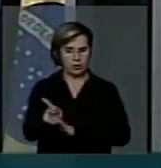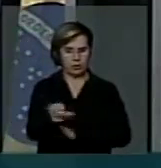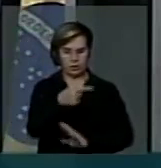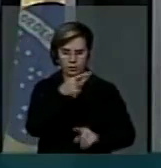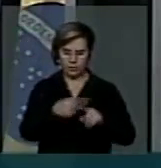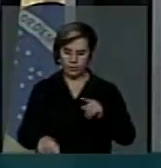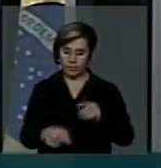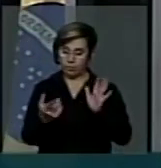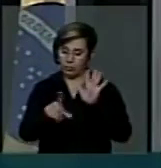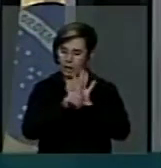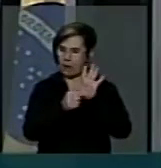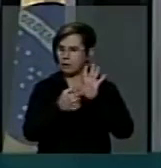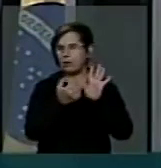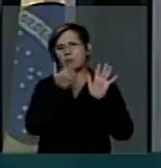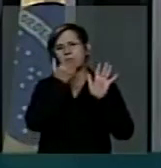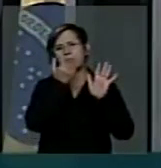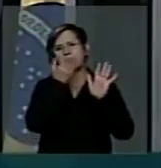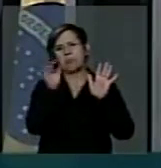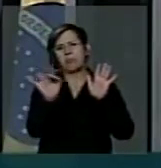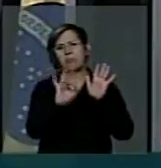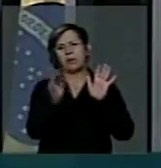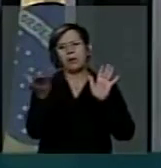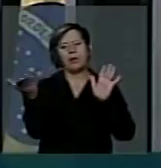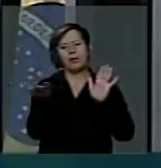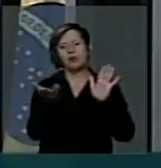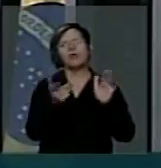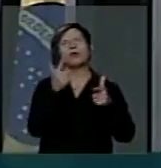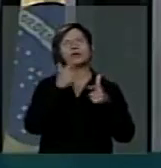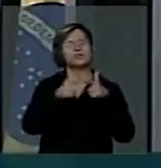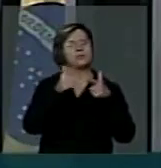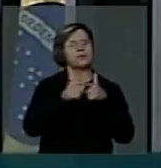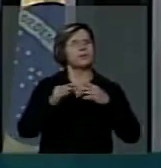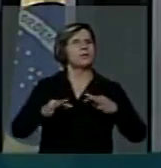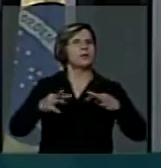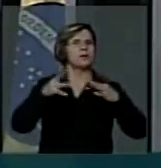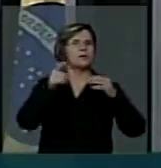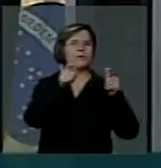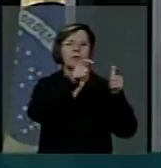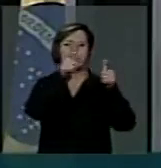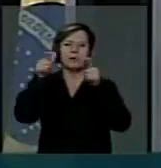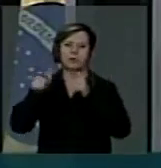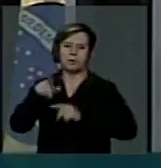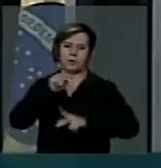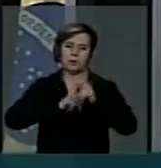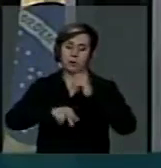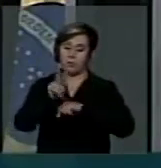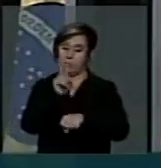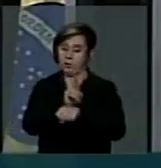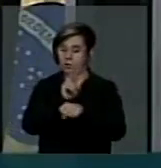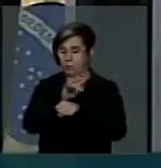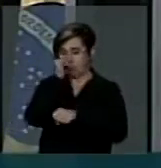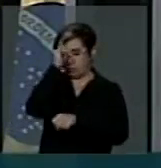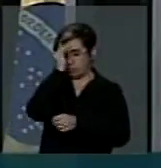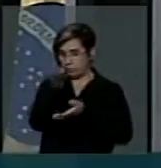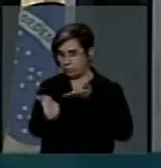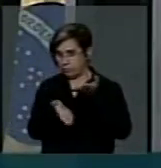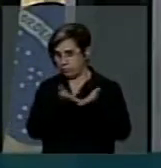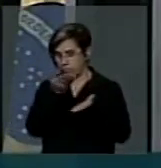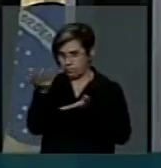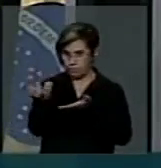Esta lei tem sido inócua e hoje cria gargalos para todas as ações públicas de prevenção e atendimento.